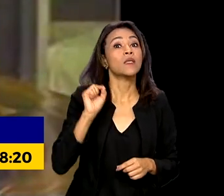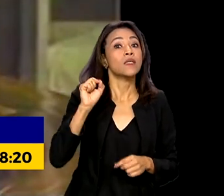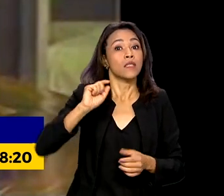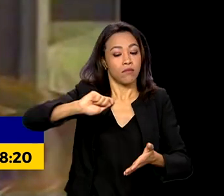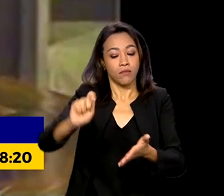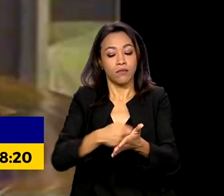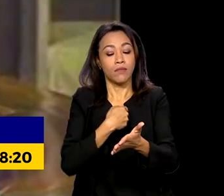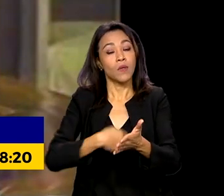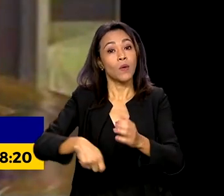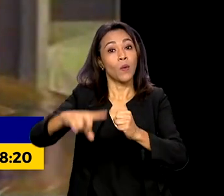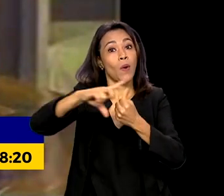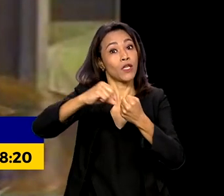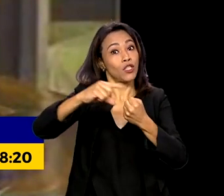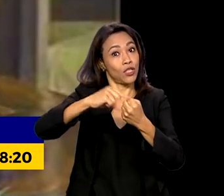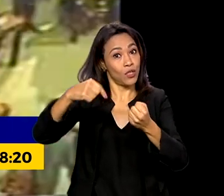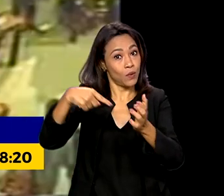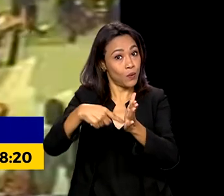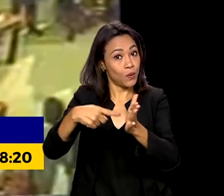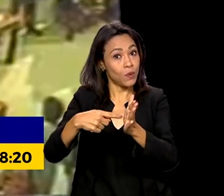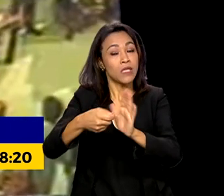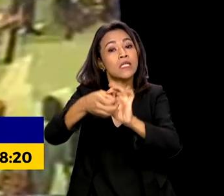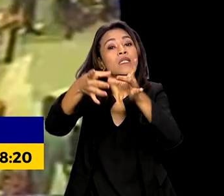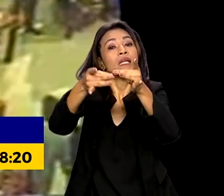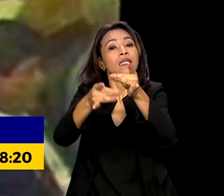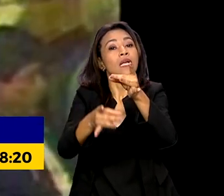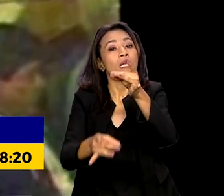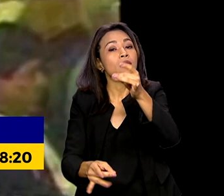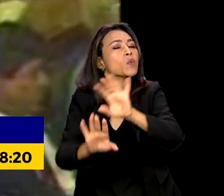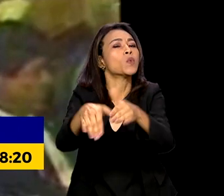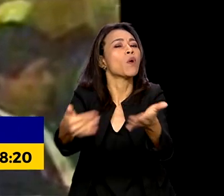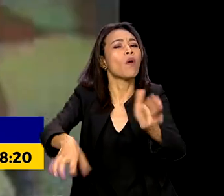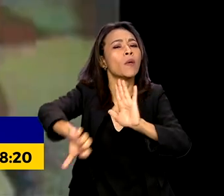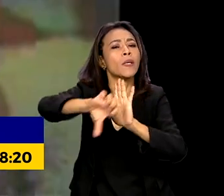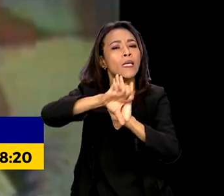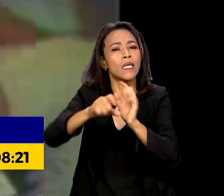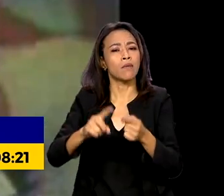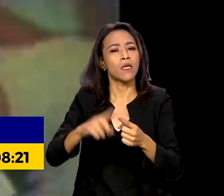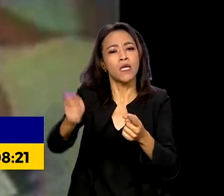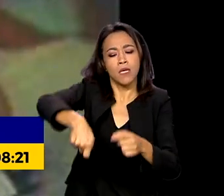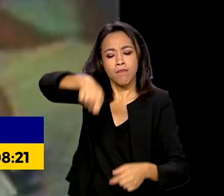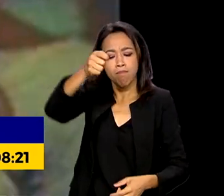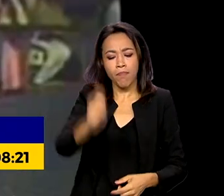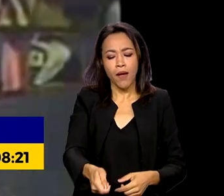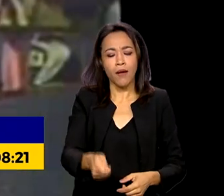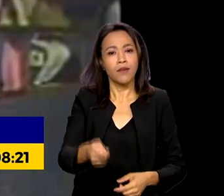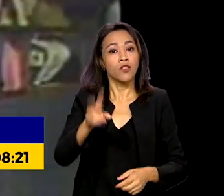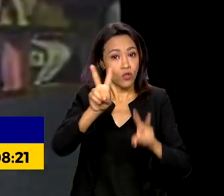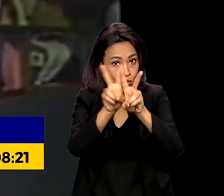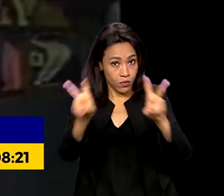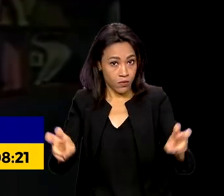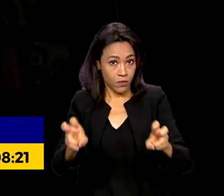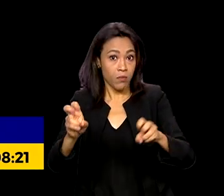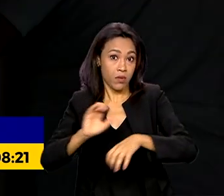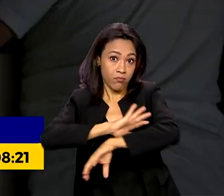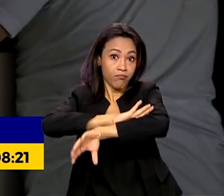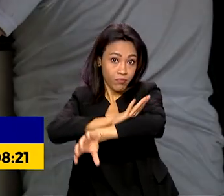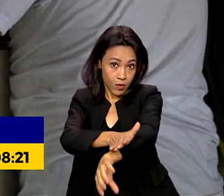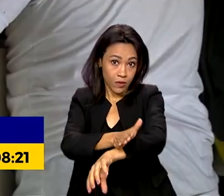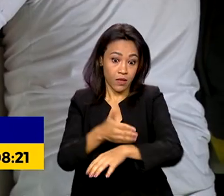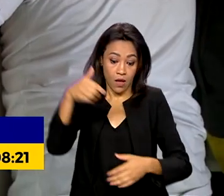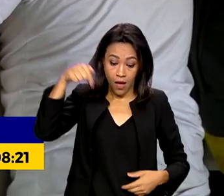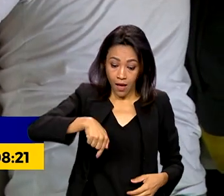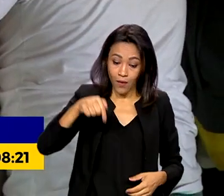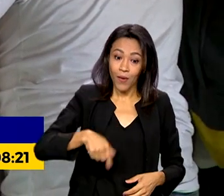regulamentou o artigo, definindo os crimes e as penas aplicáveis nos casos de preconceito racial. Agora, em